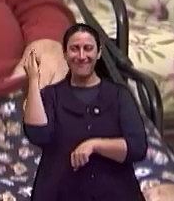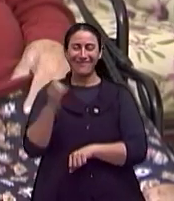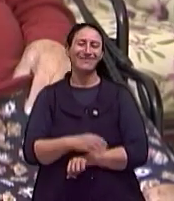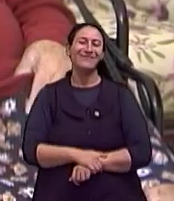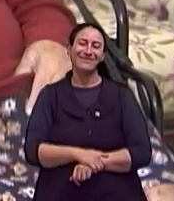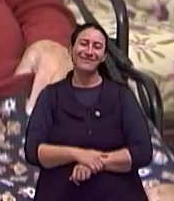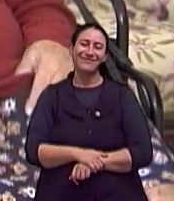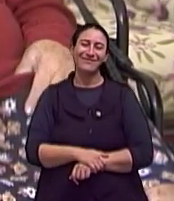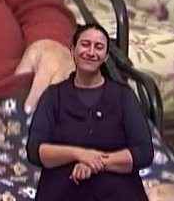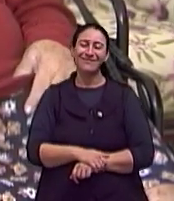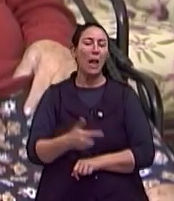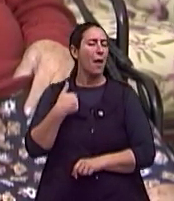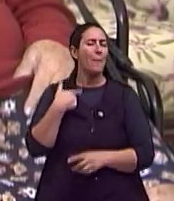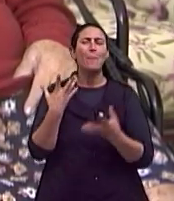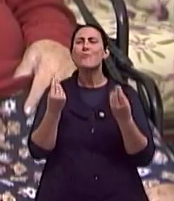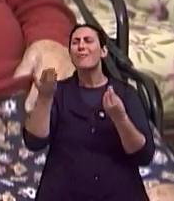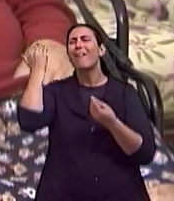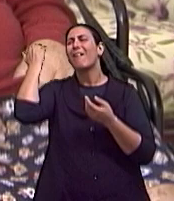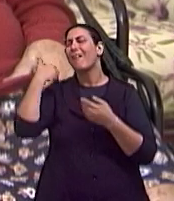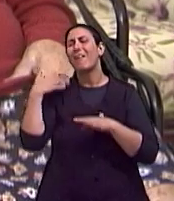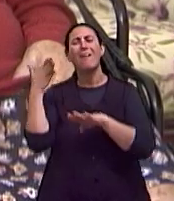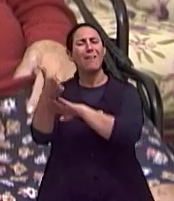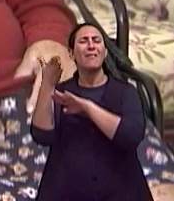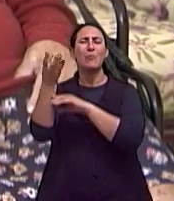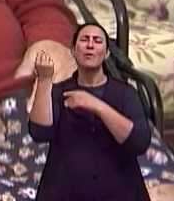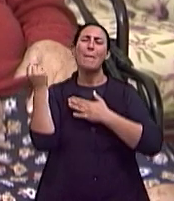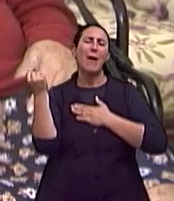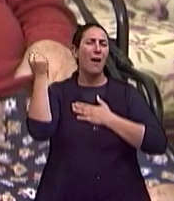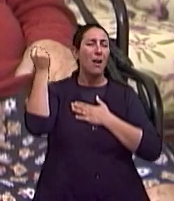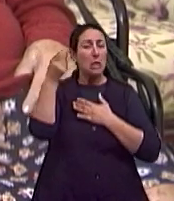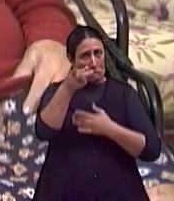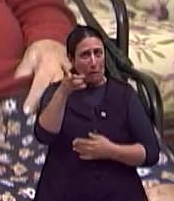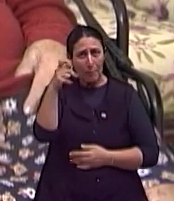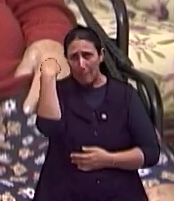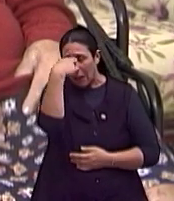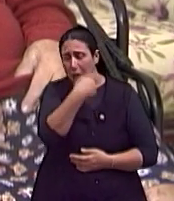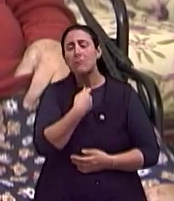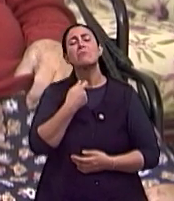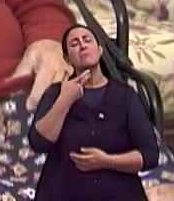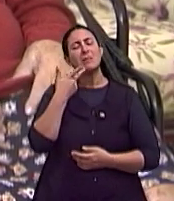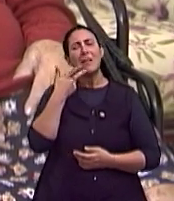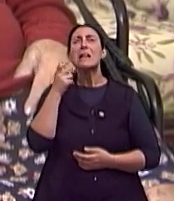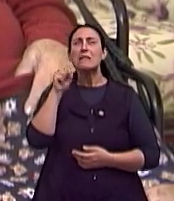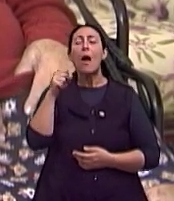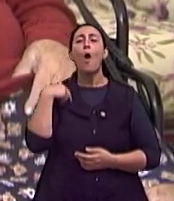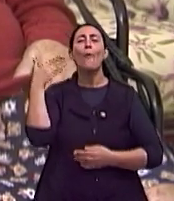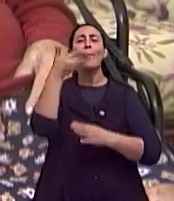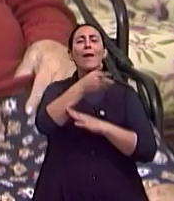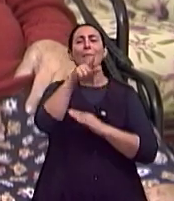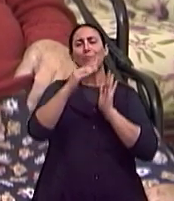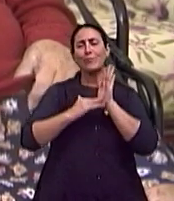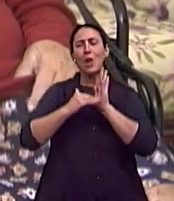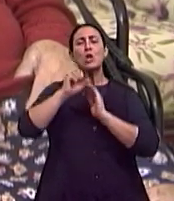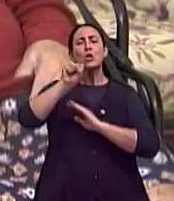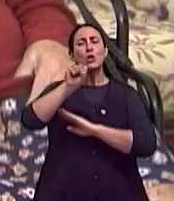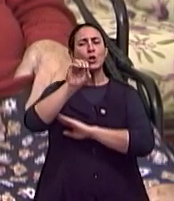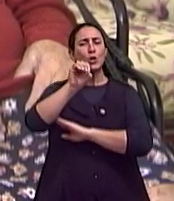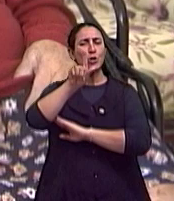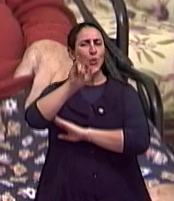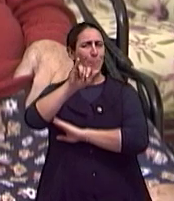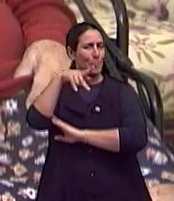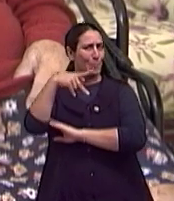Fui muito a baile. E foi bem maquiada? Eu ia na Sojipa, muito. Ia nos grandolenas.